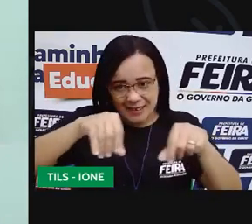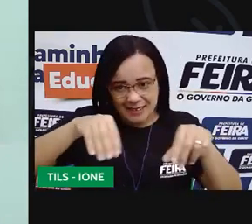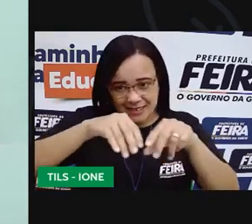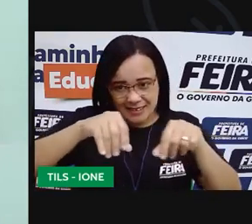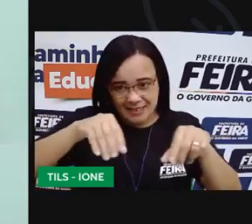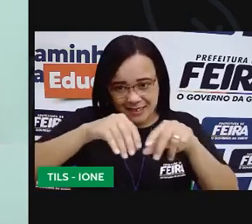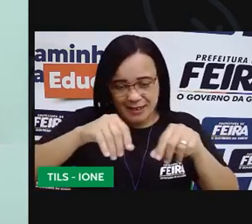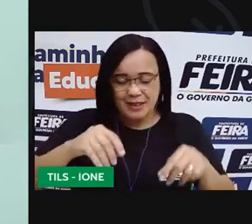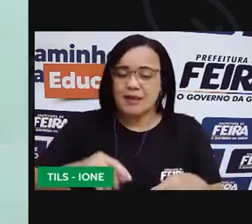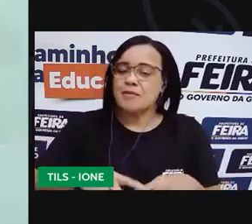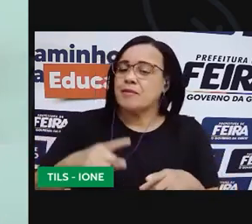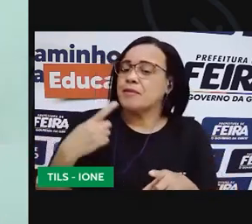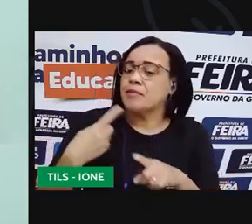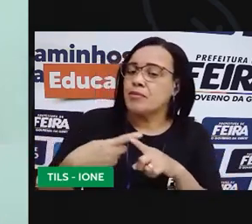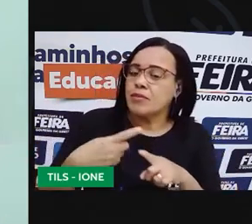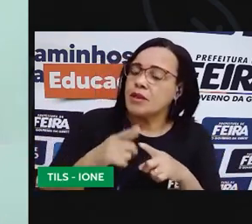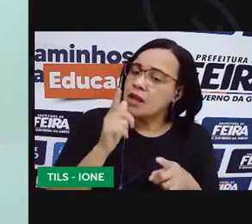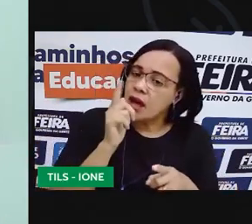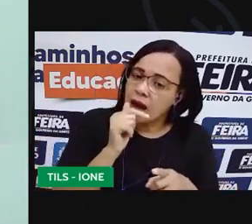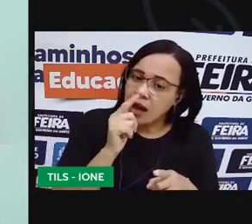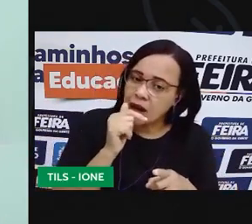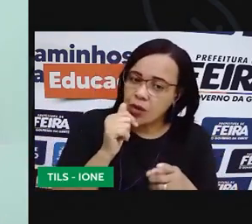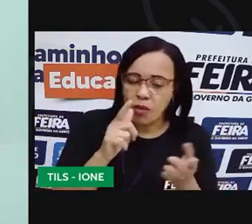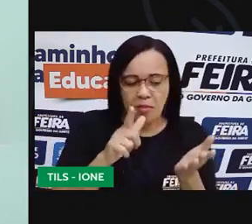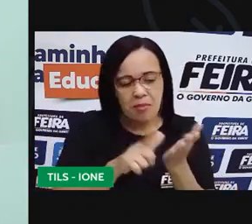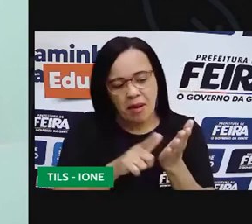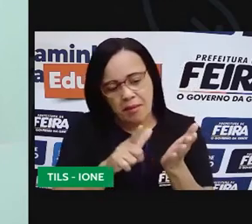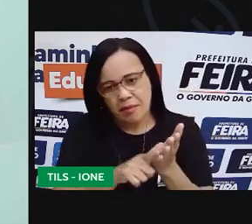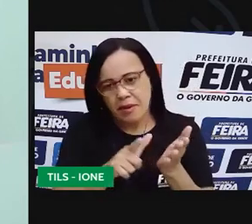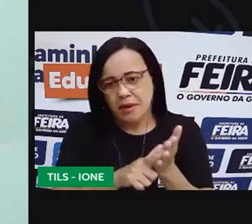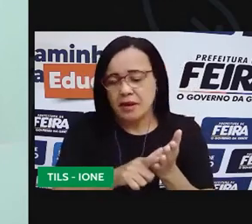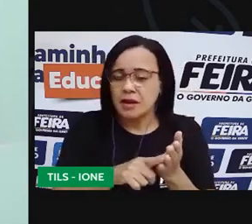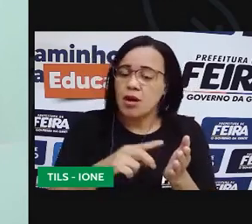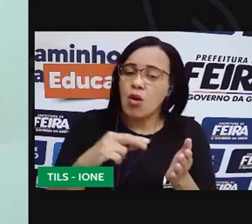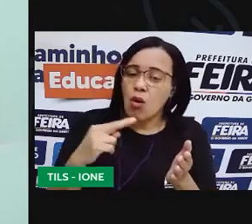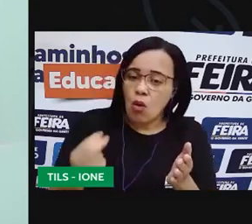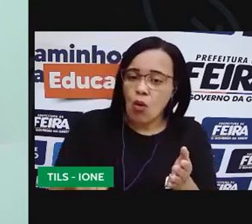água, se você utilizar papelão ou papel,